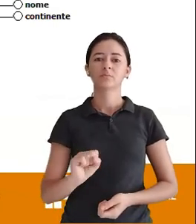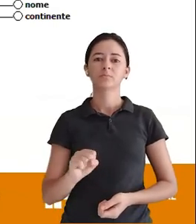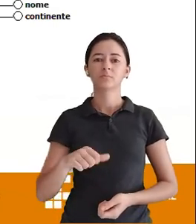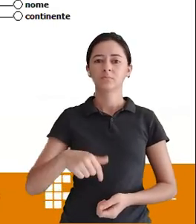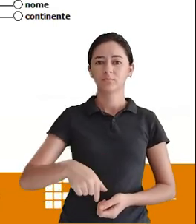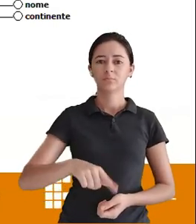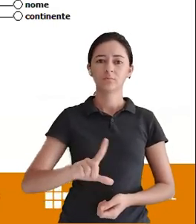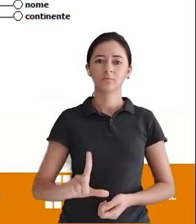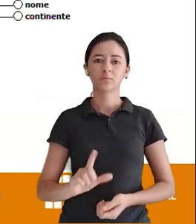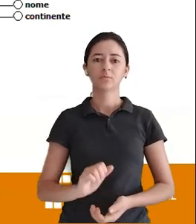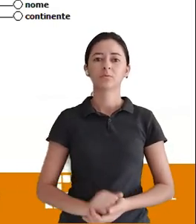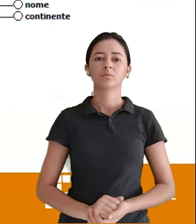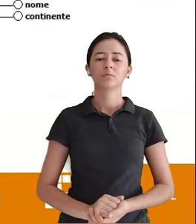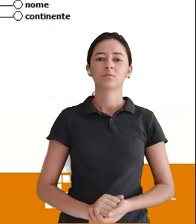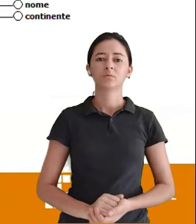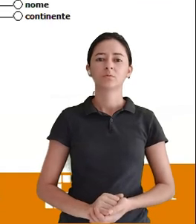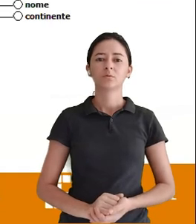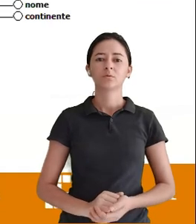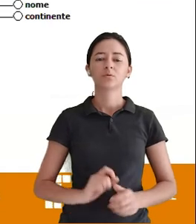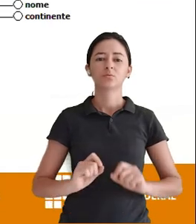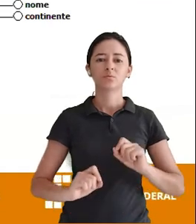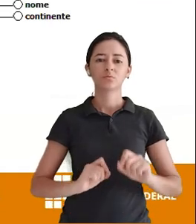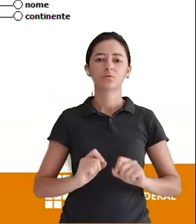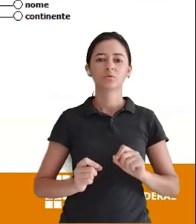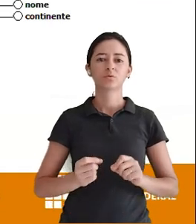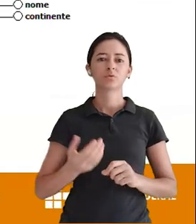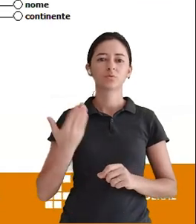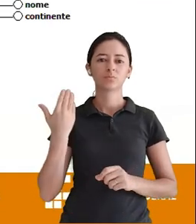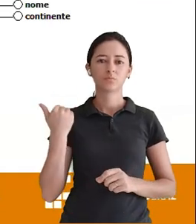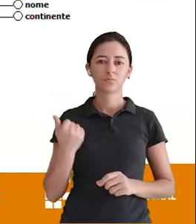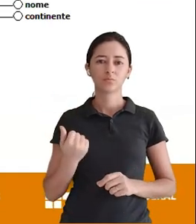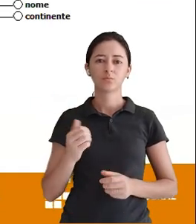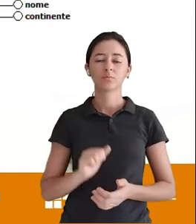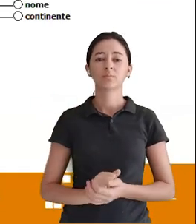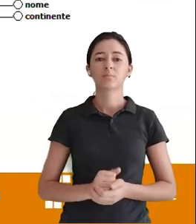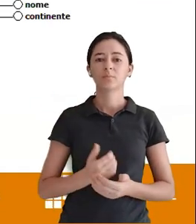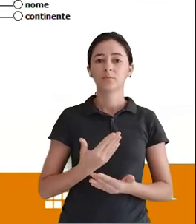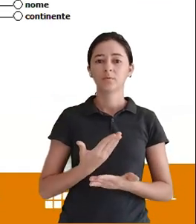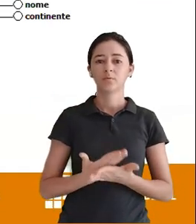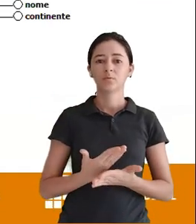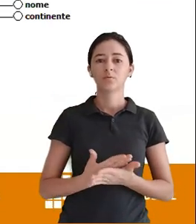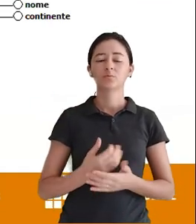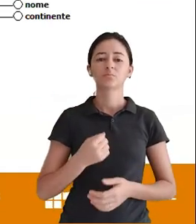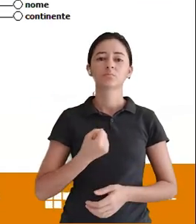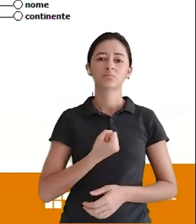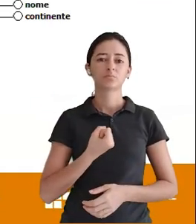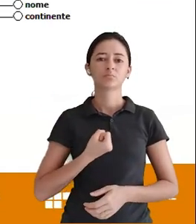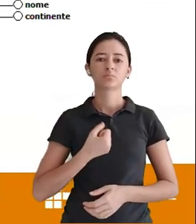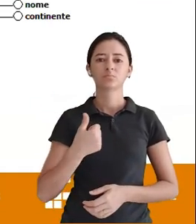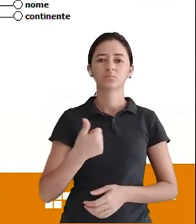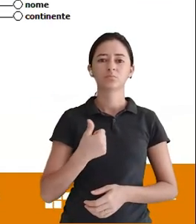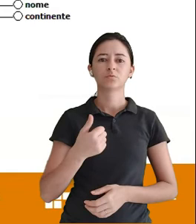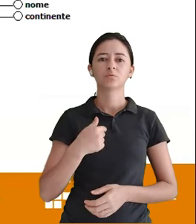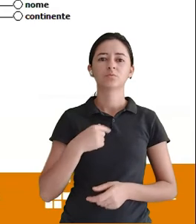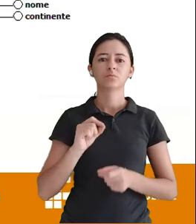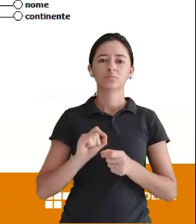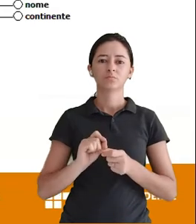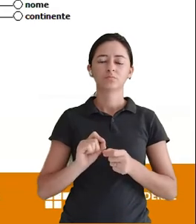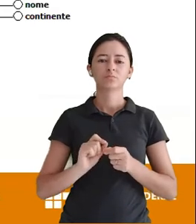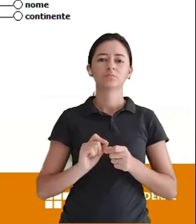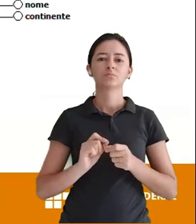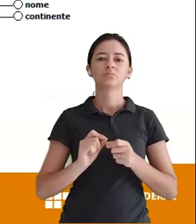diagrama Esse script SQL É aquilo que eu corrigi Na aula 1 Dessa disciplina Lembra? Eu